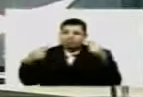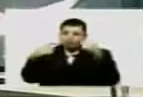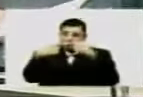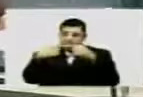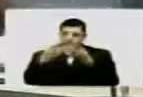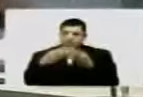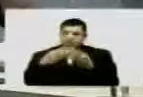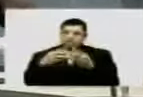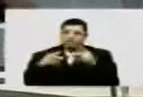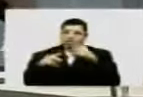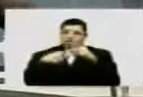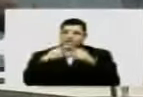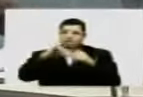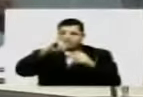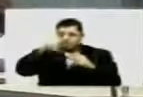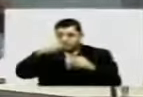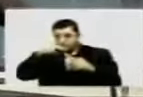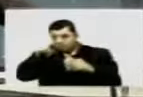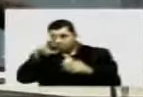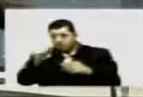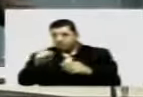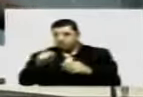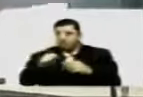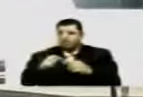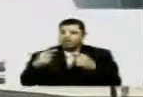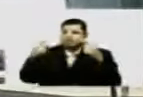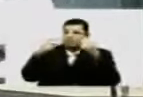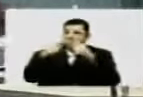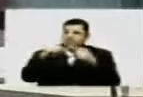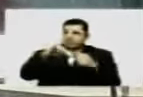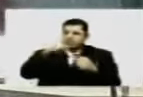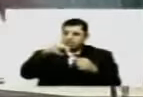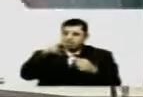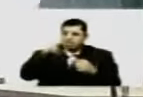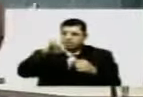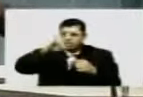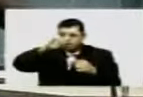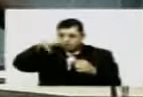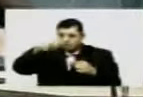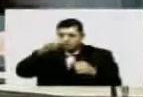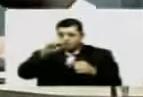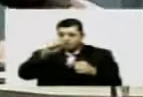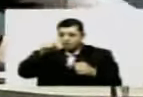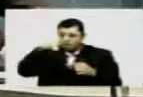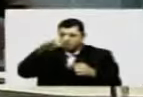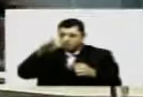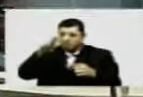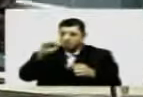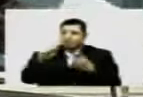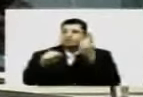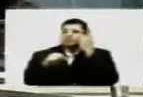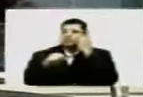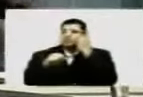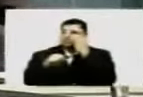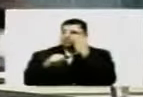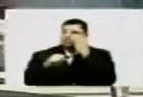que, a partir de janeiro, a partir, para ser exato, do dia